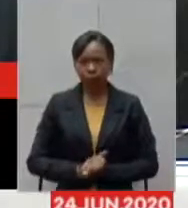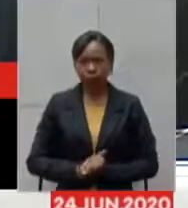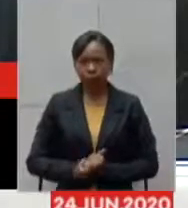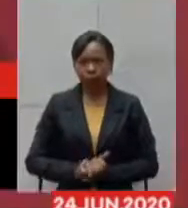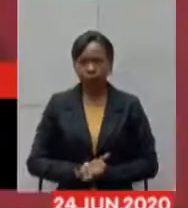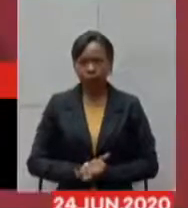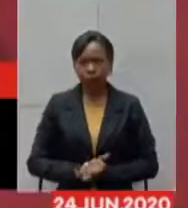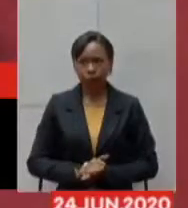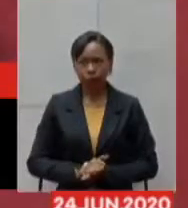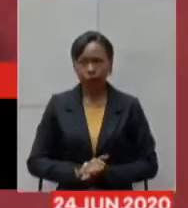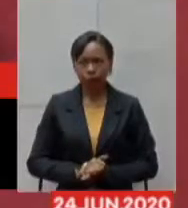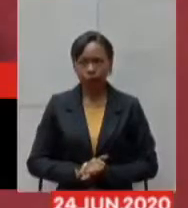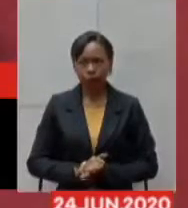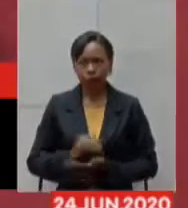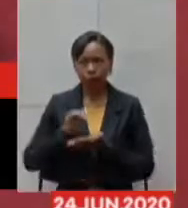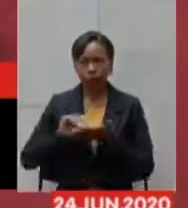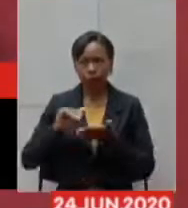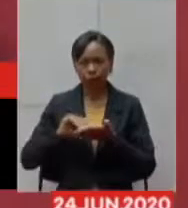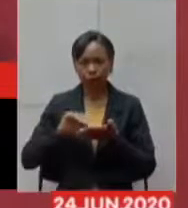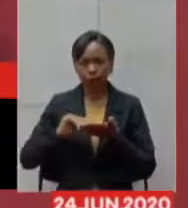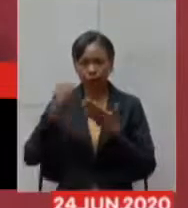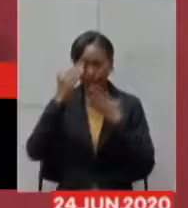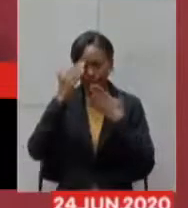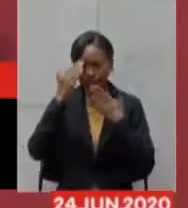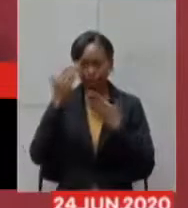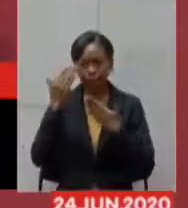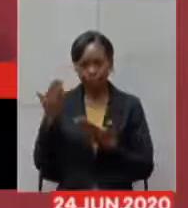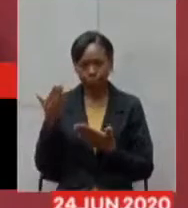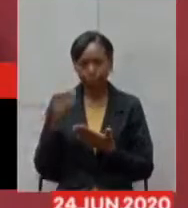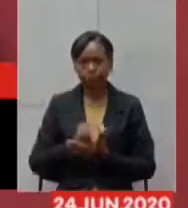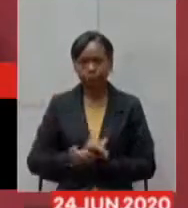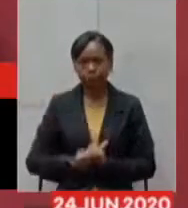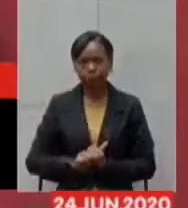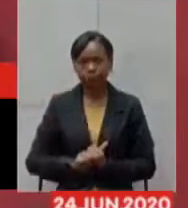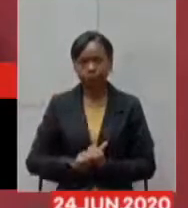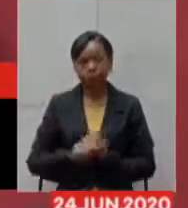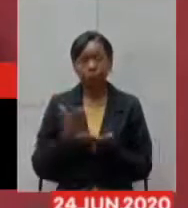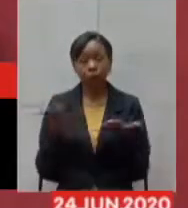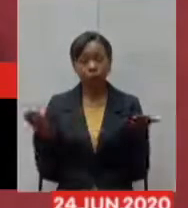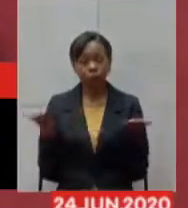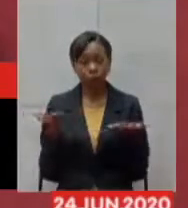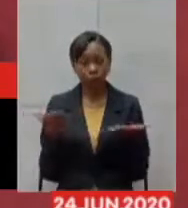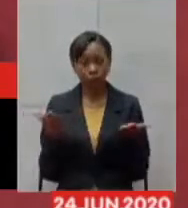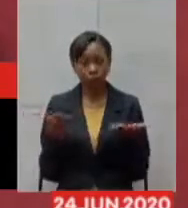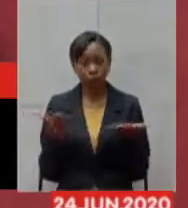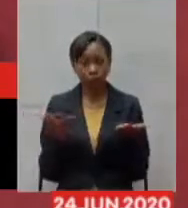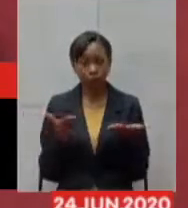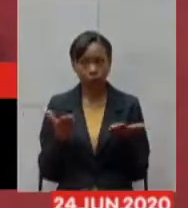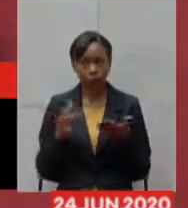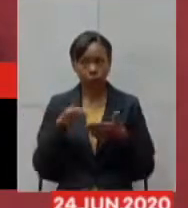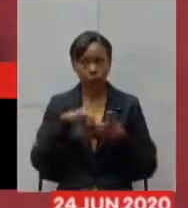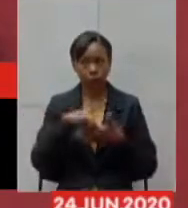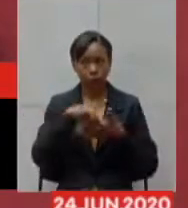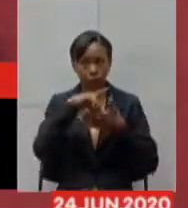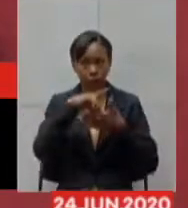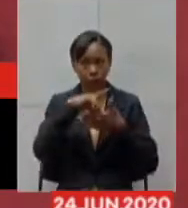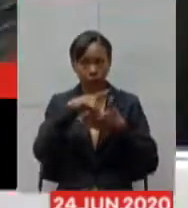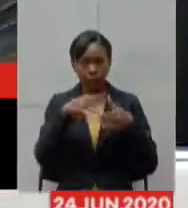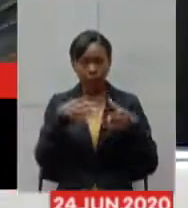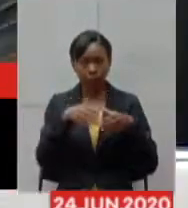muito obrigado secretário Carlos Eduardo agora com a palavra o líder da minoria